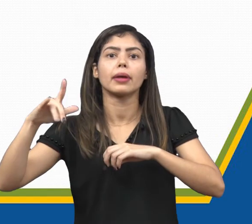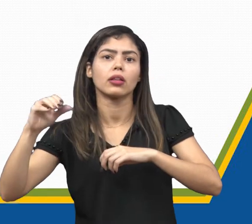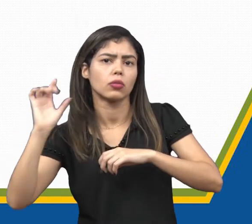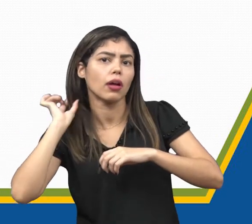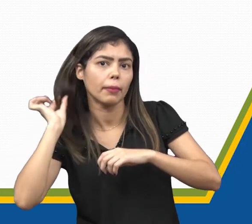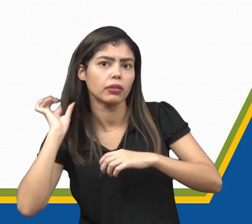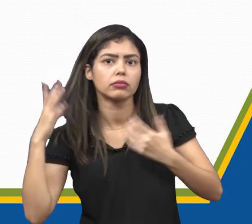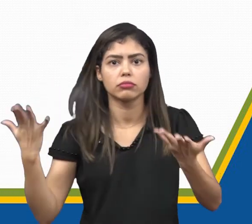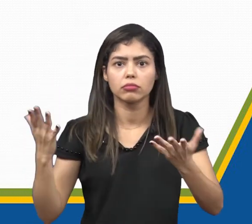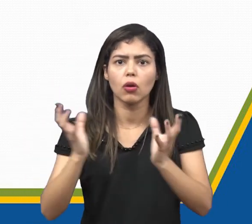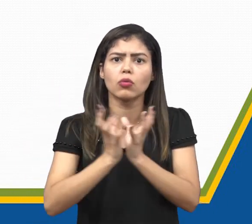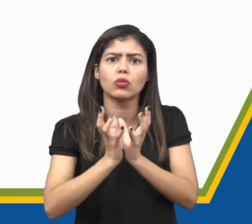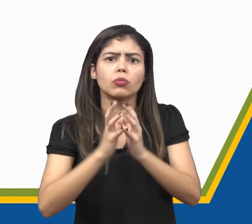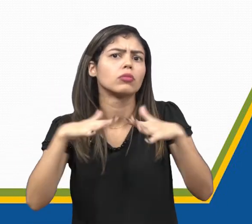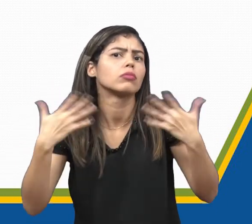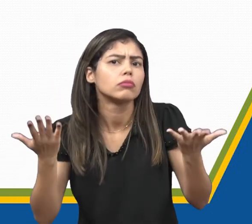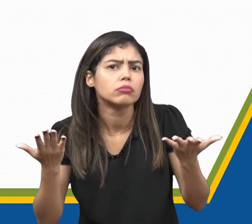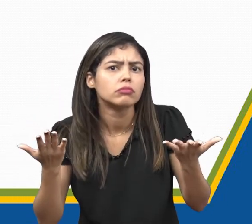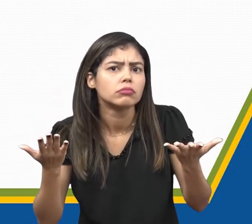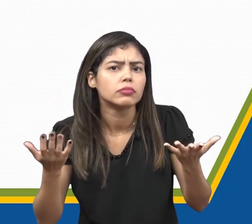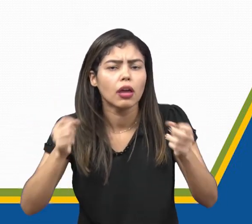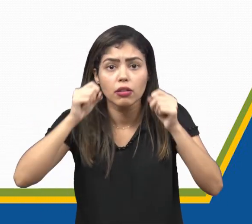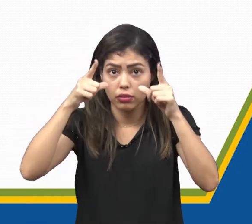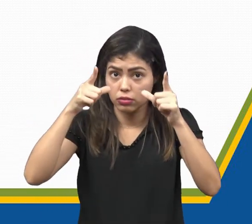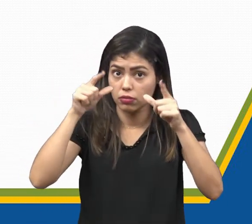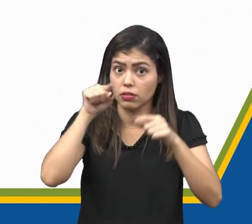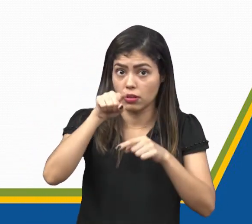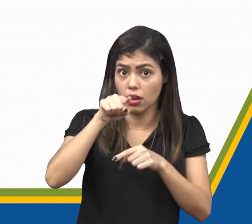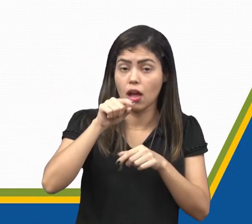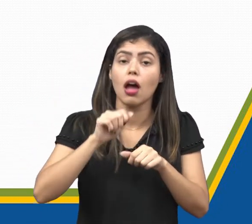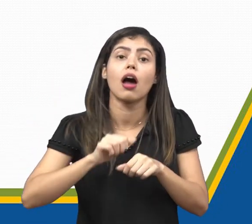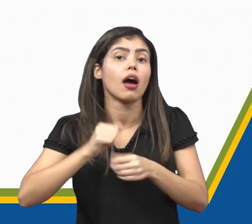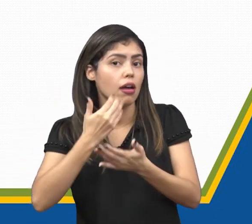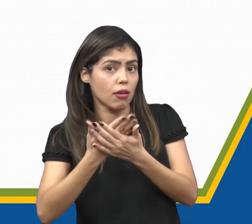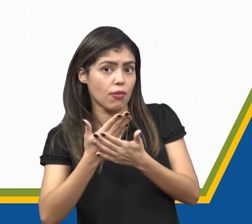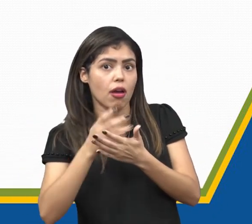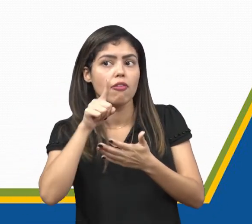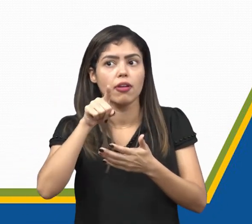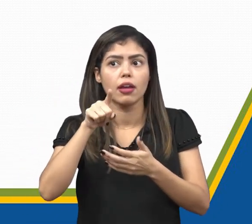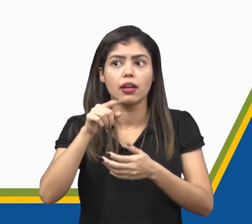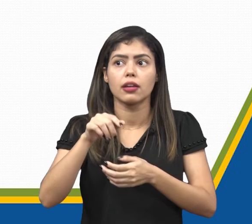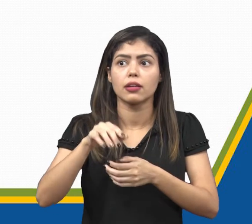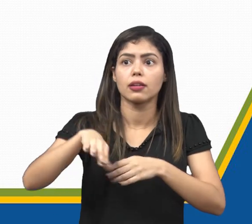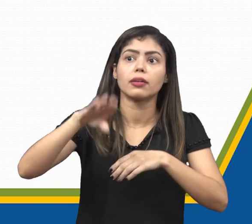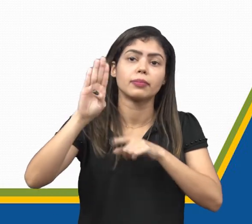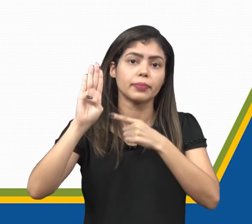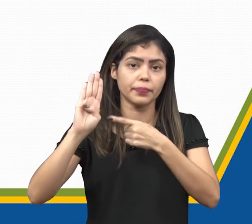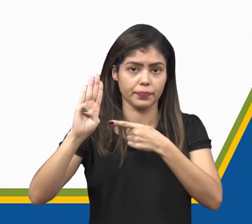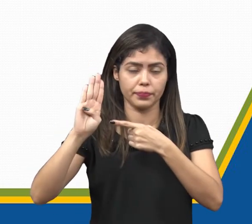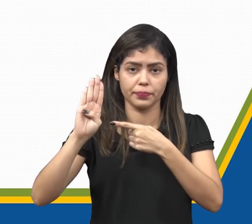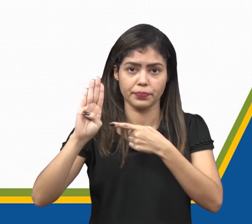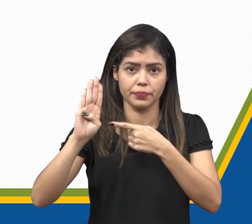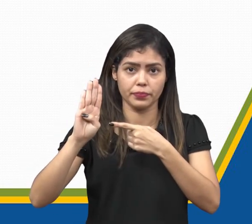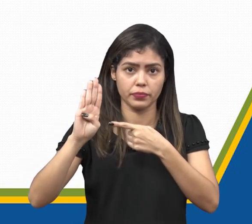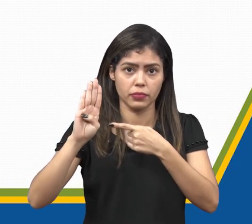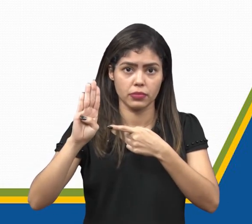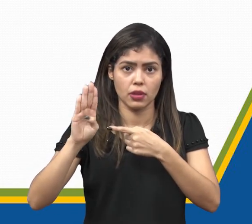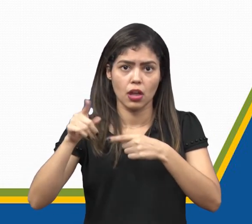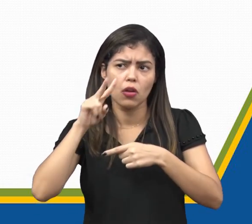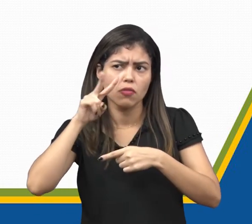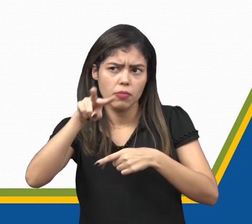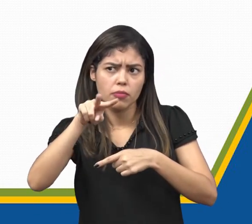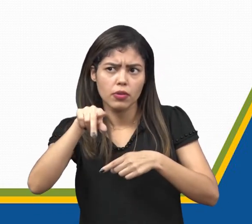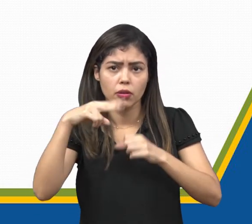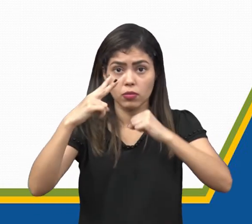Será que foi esse o conjunto? Se você prestou atenção na aula, muito provavelmente você marcou a opção B. Que nós temos ali o